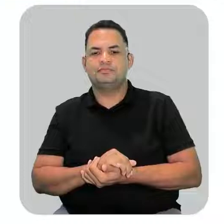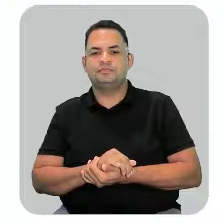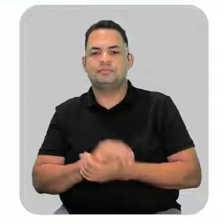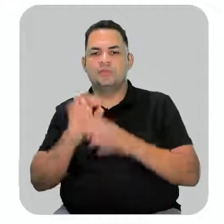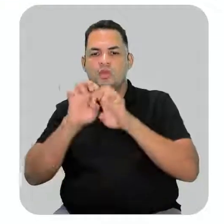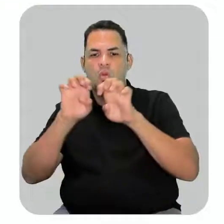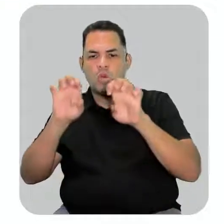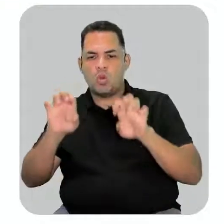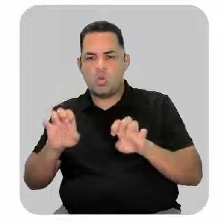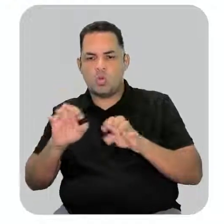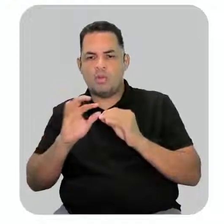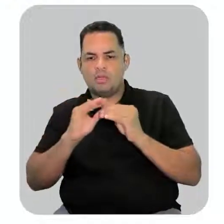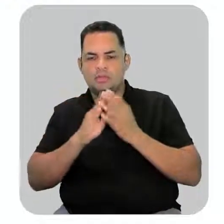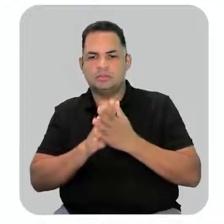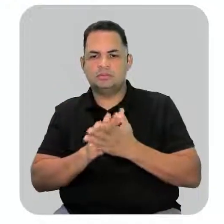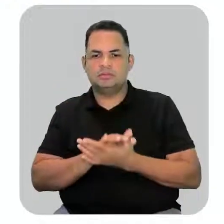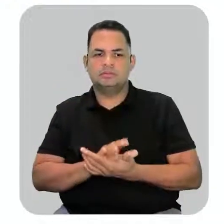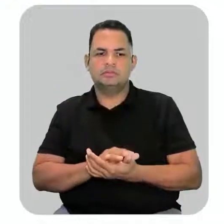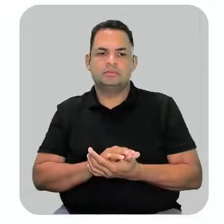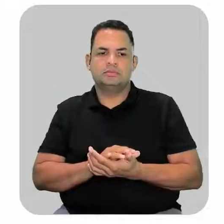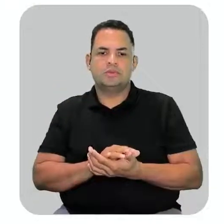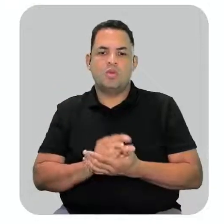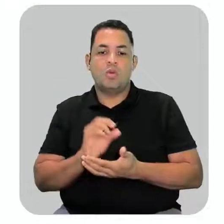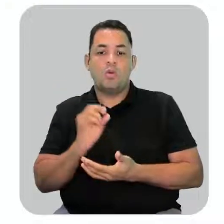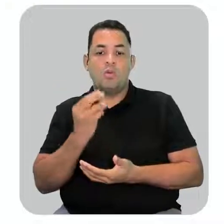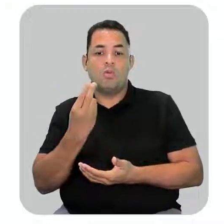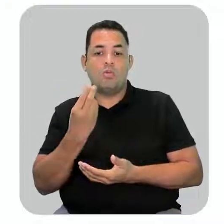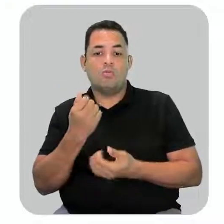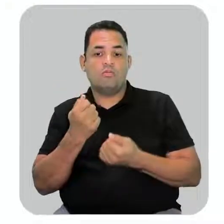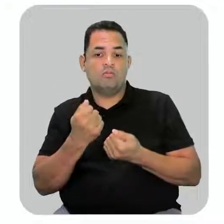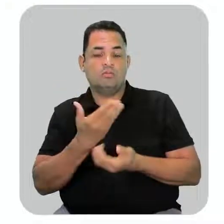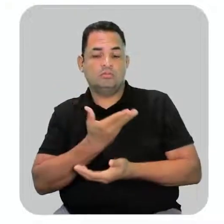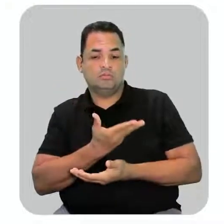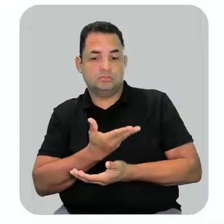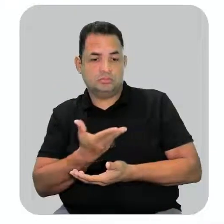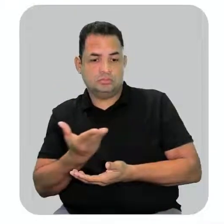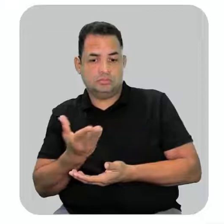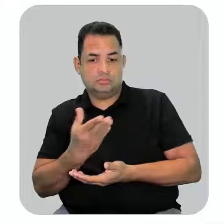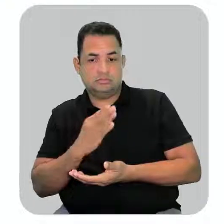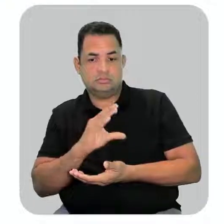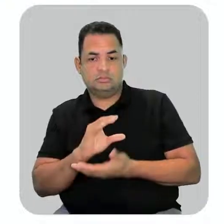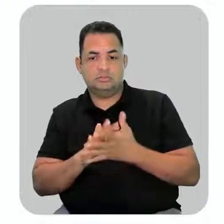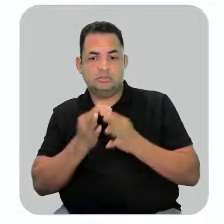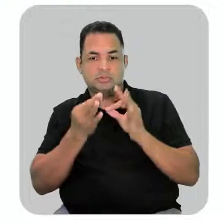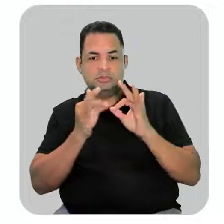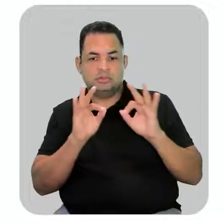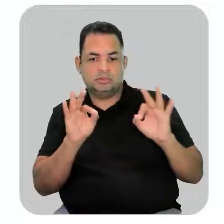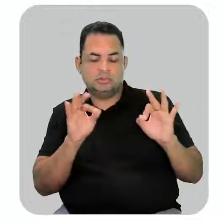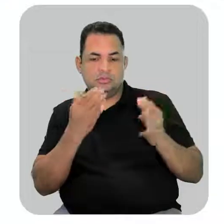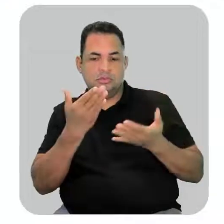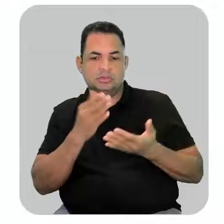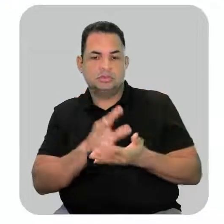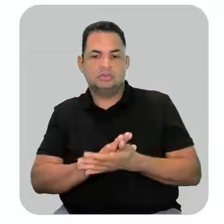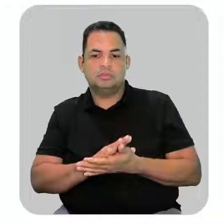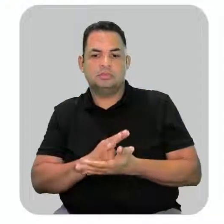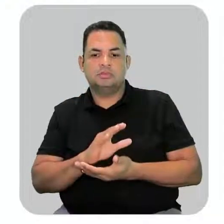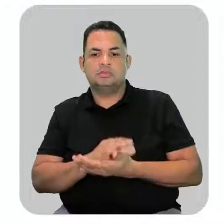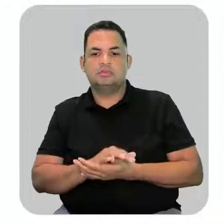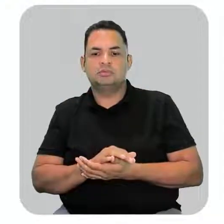estrutural plana. Ou ele pode aparecer ainda na forma simplificada, que a gente chama de